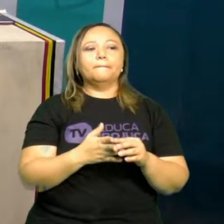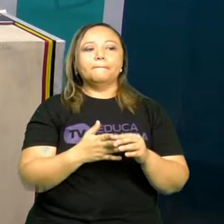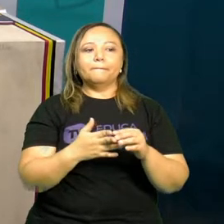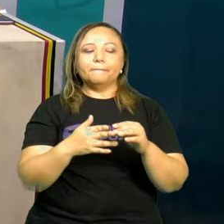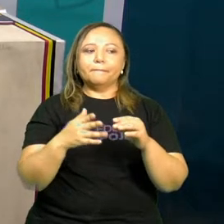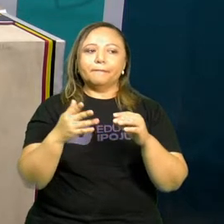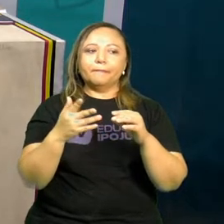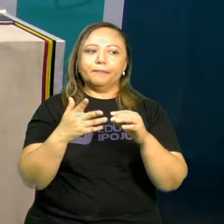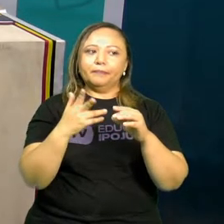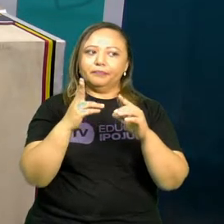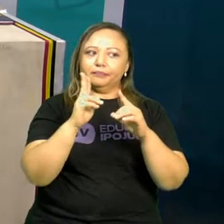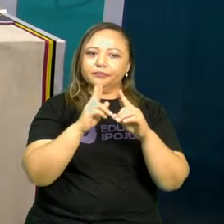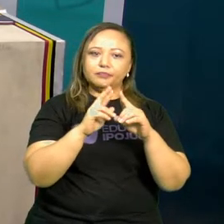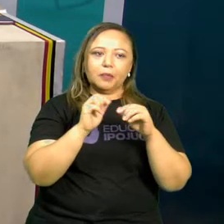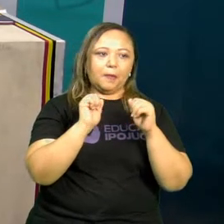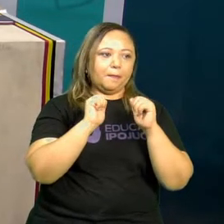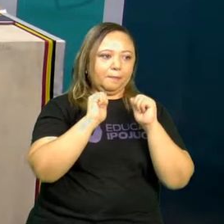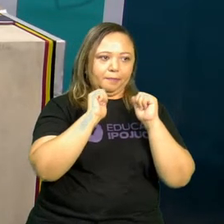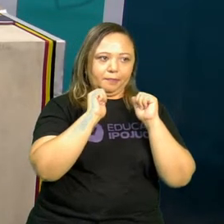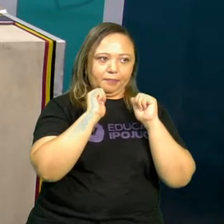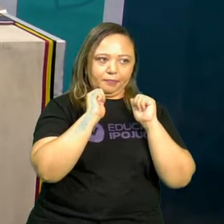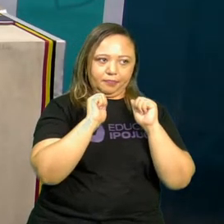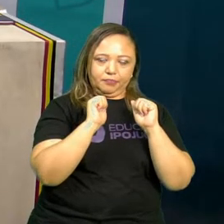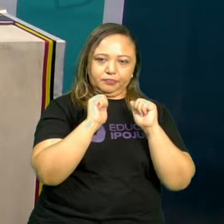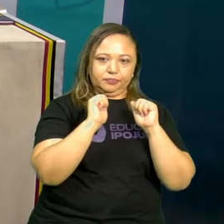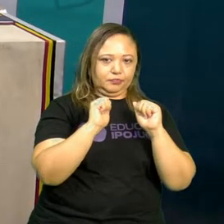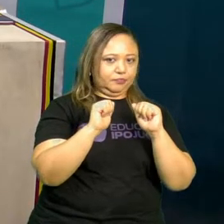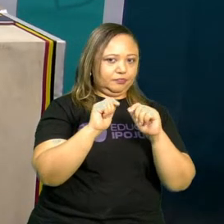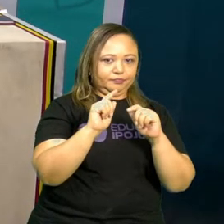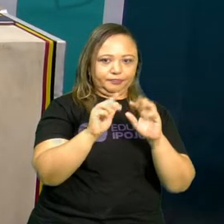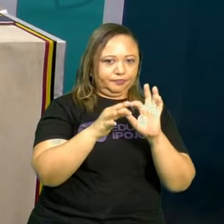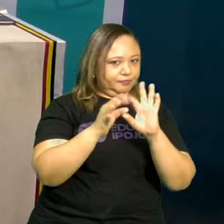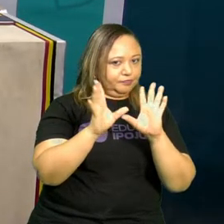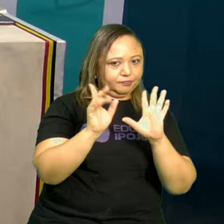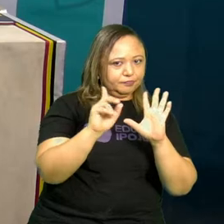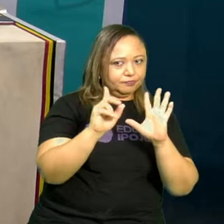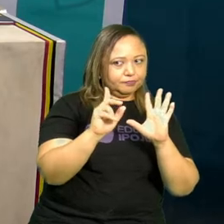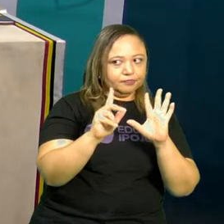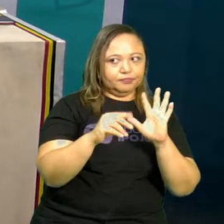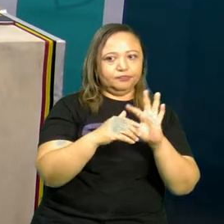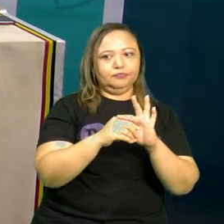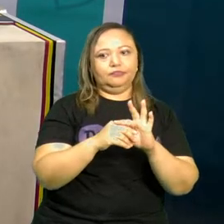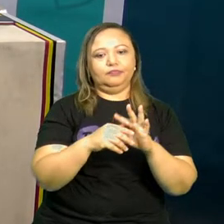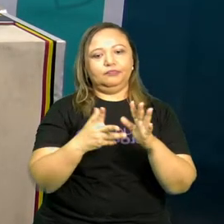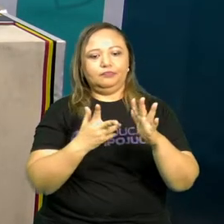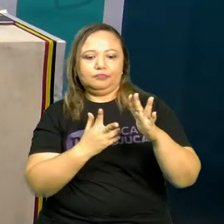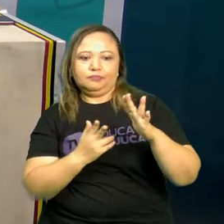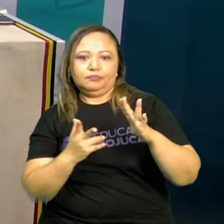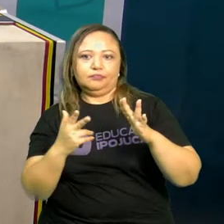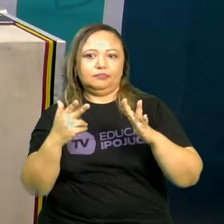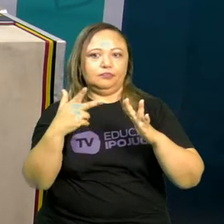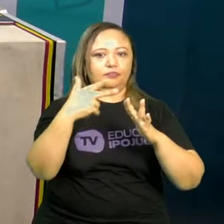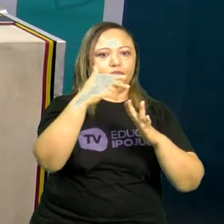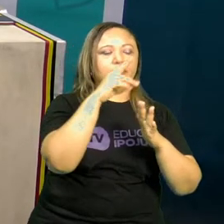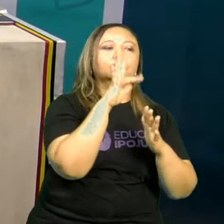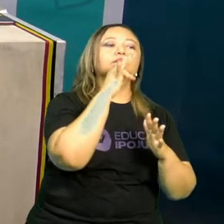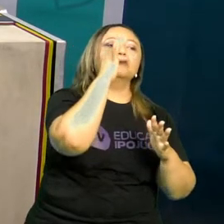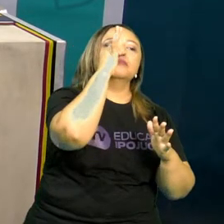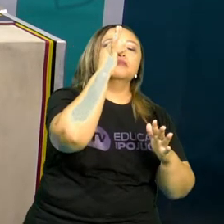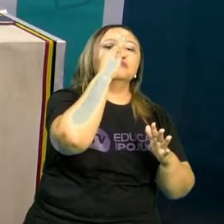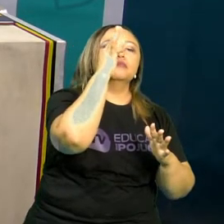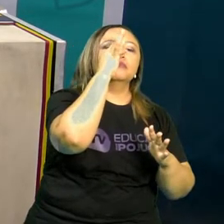E, olha, não pode usar, certo? Para não se machucar. Vamos recortar essa florzinha.